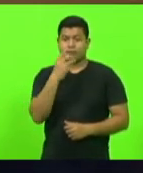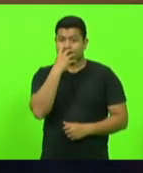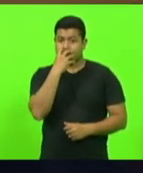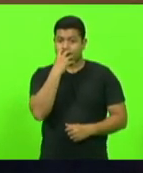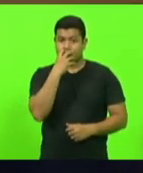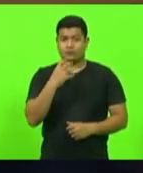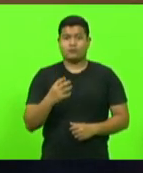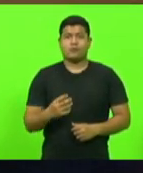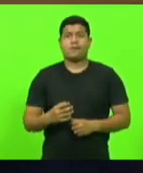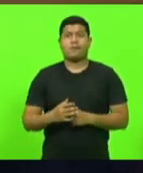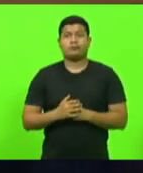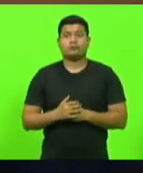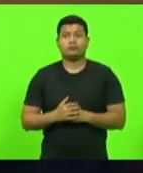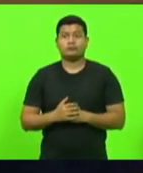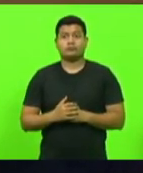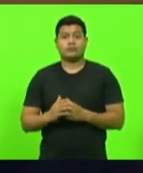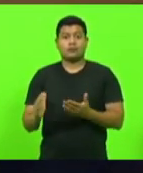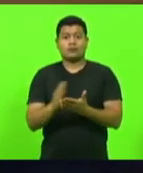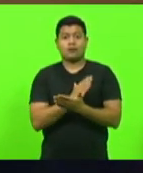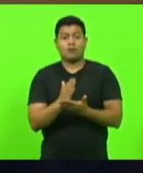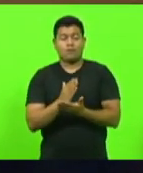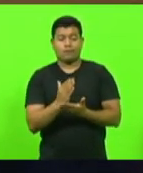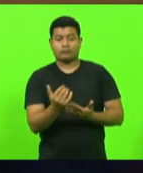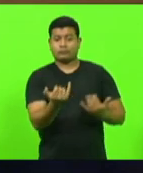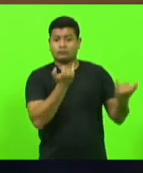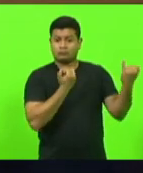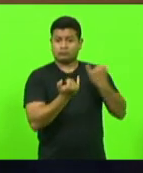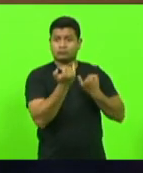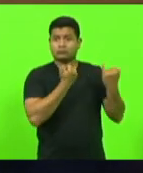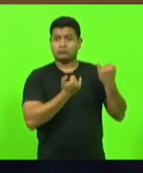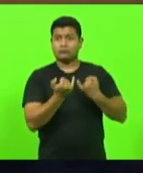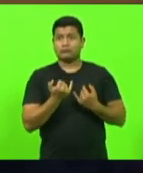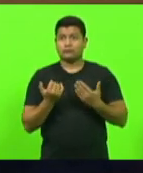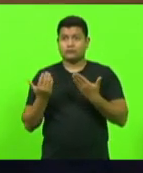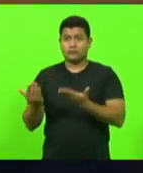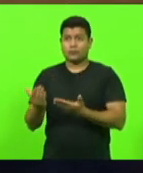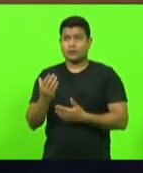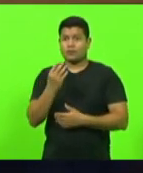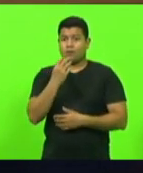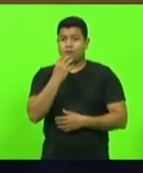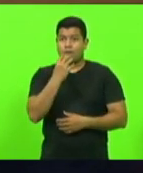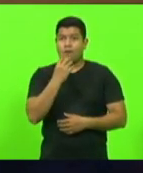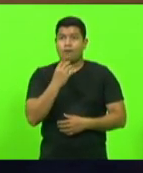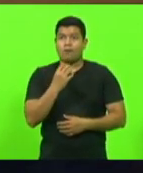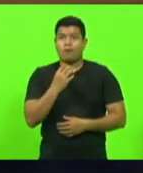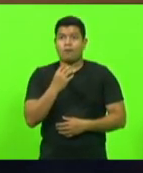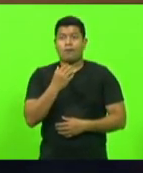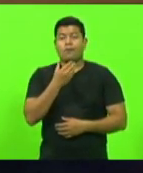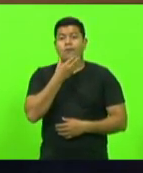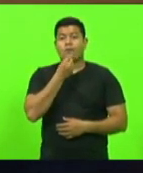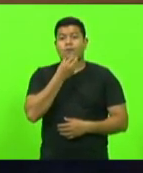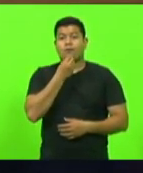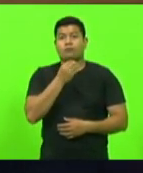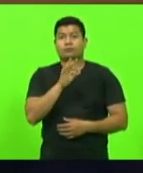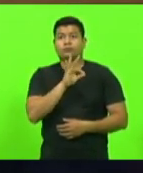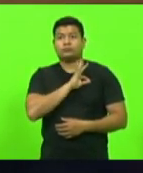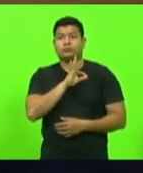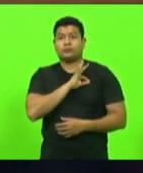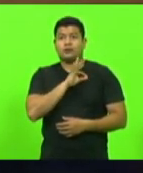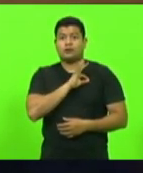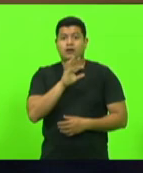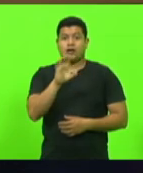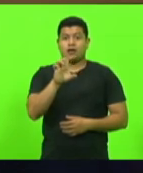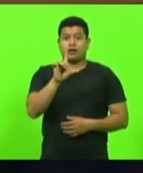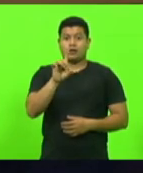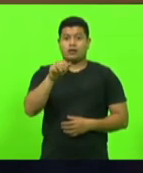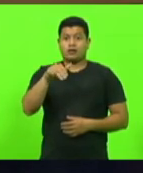eu recebi a informação que o cabo Edemar foi retirado do canil de Xancherê